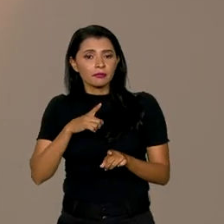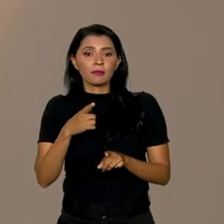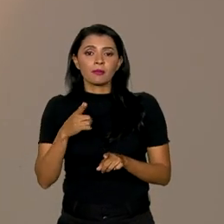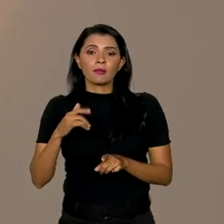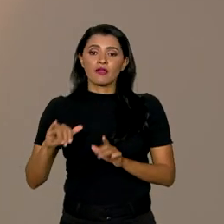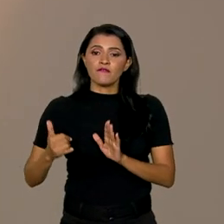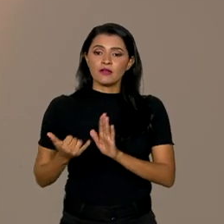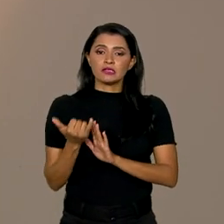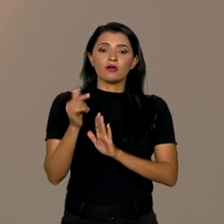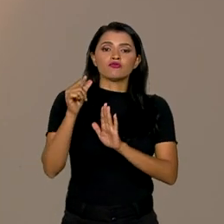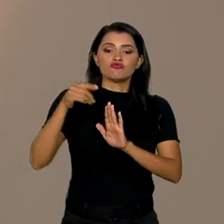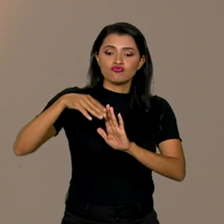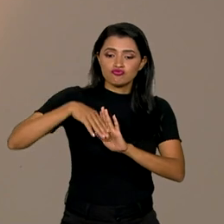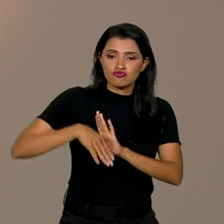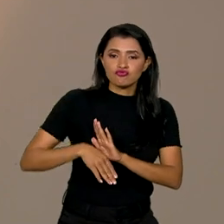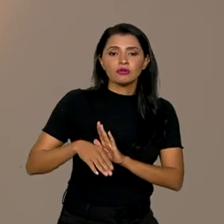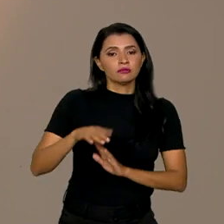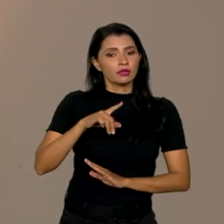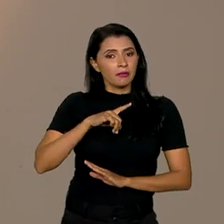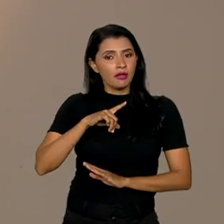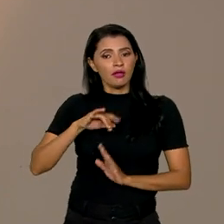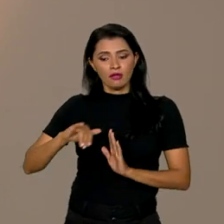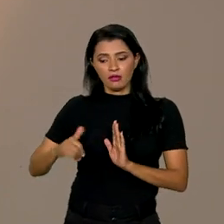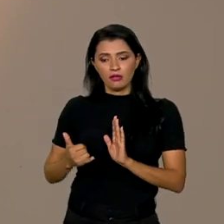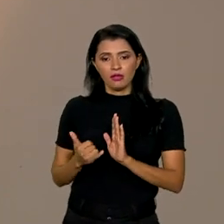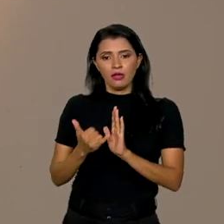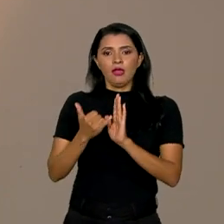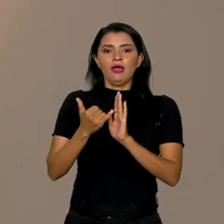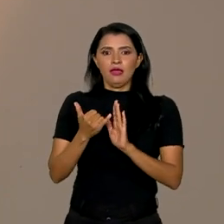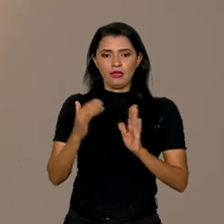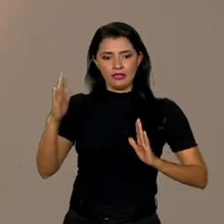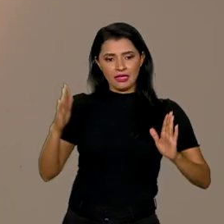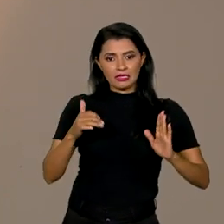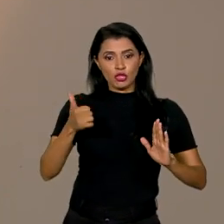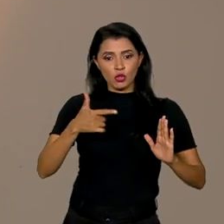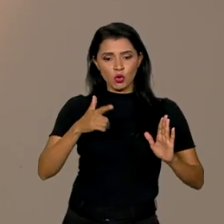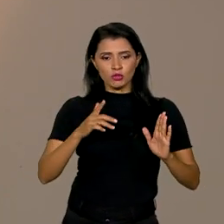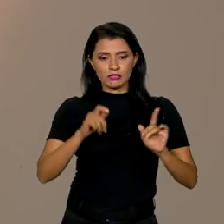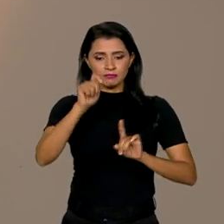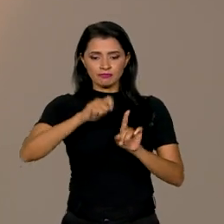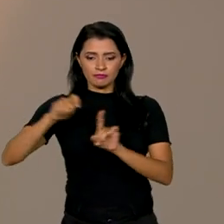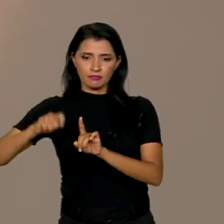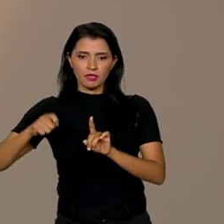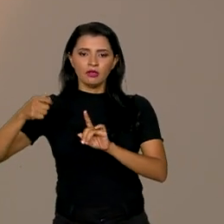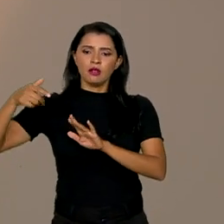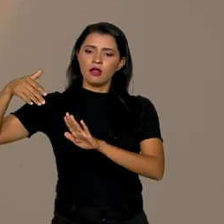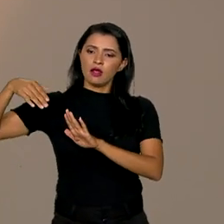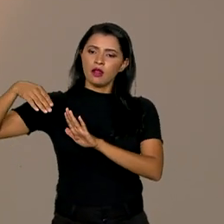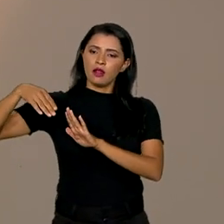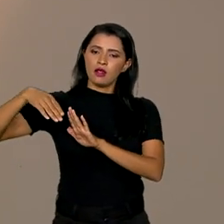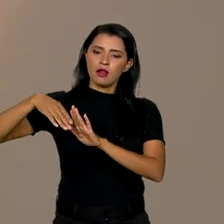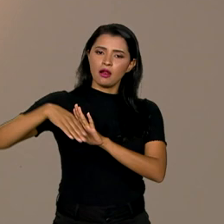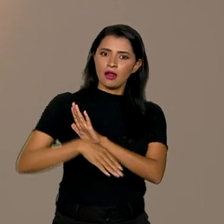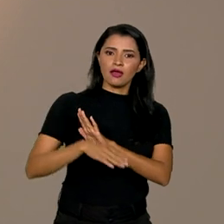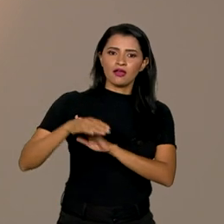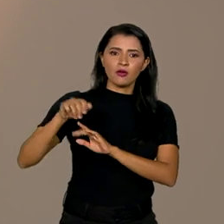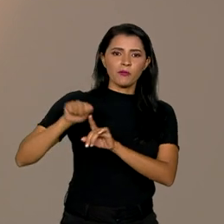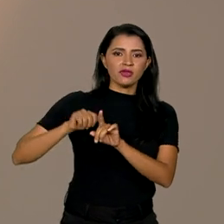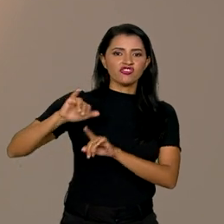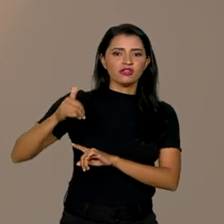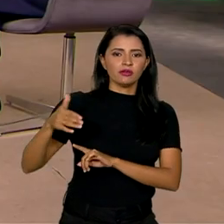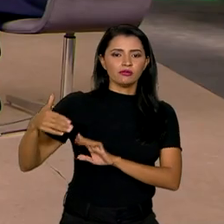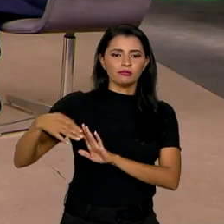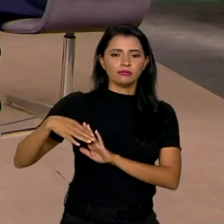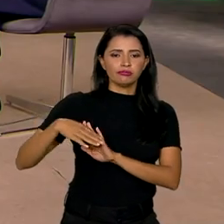inflação. Quer dizer, a inflação, ela não acumulava em 12 meses, vem caindo sistematicamente desde janeiro deste ano.